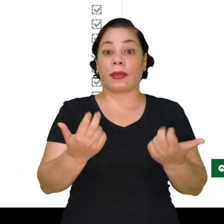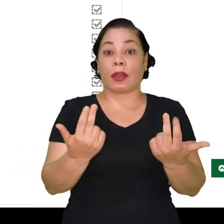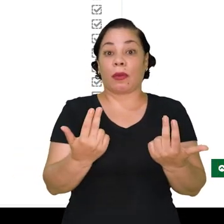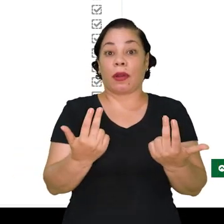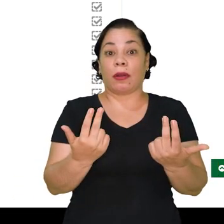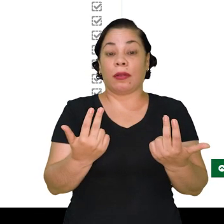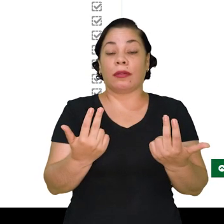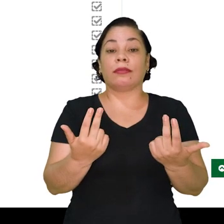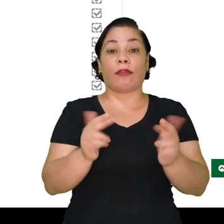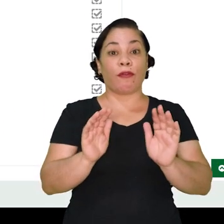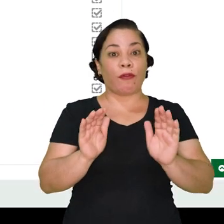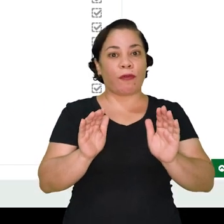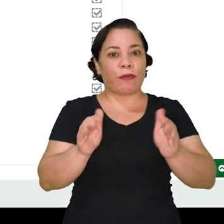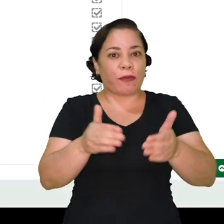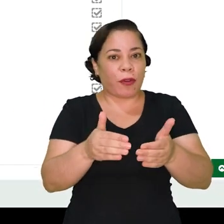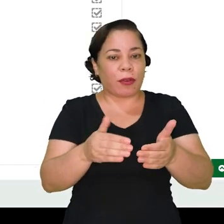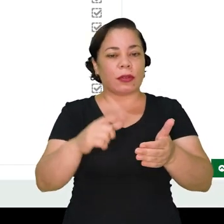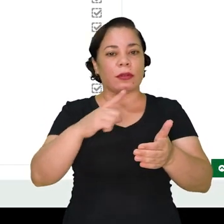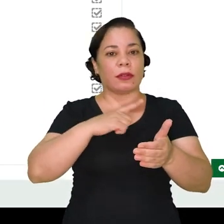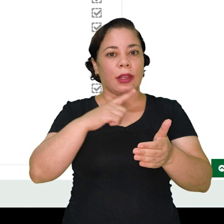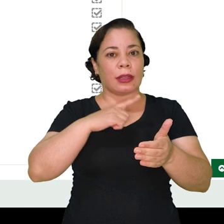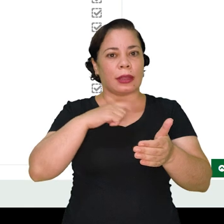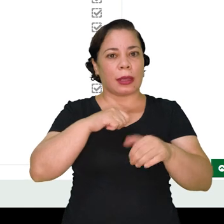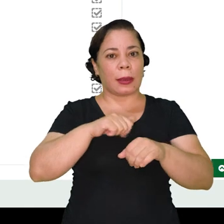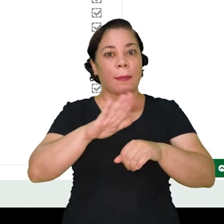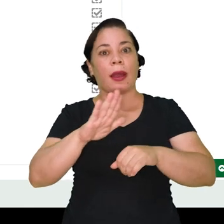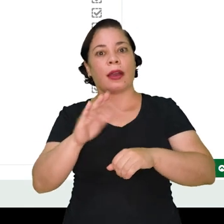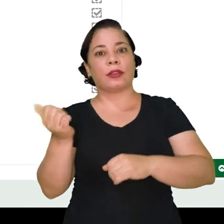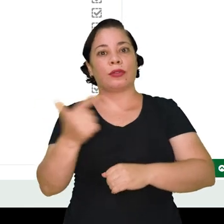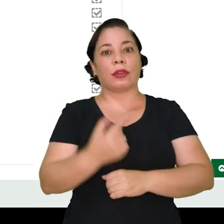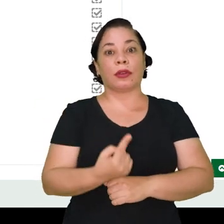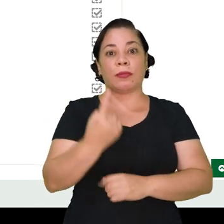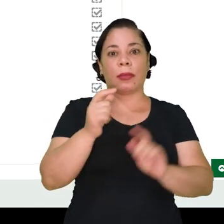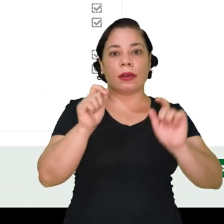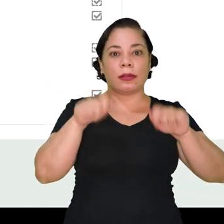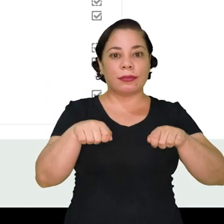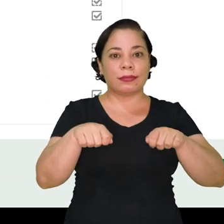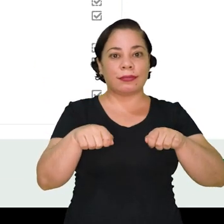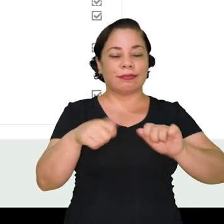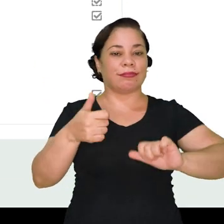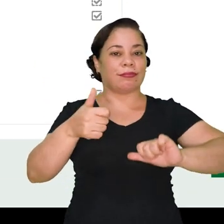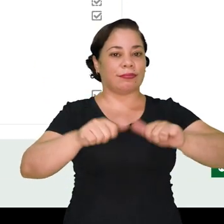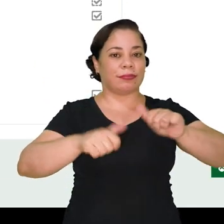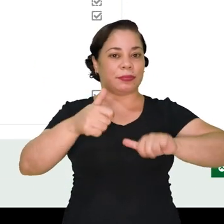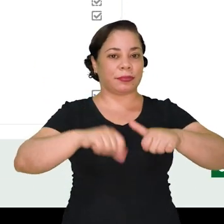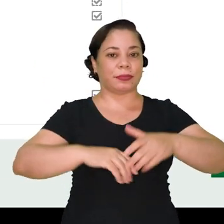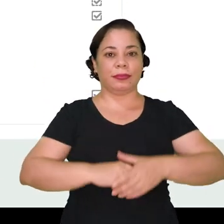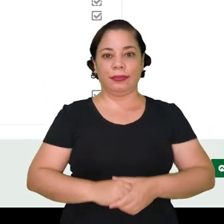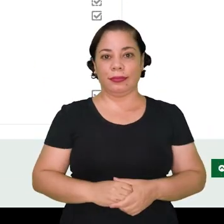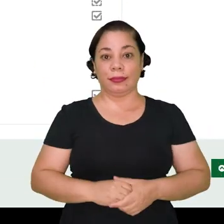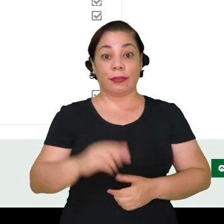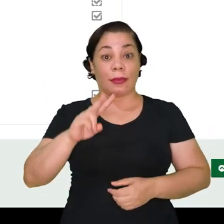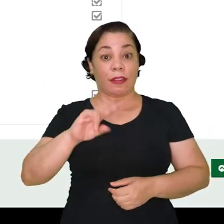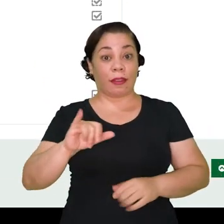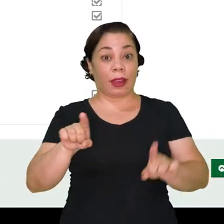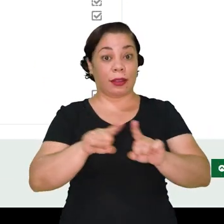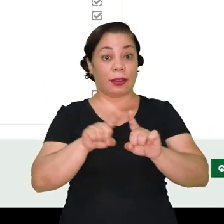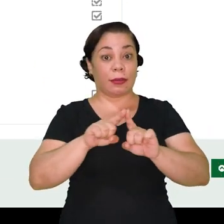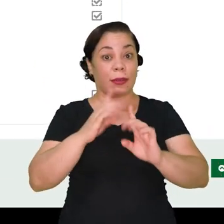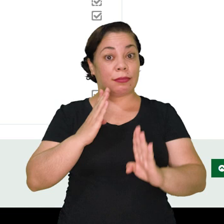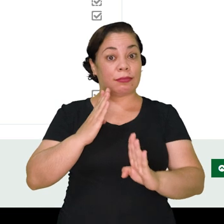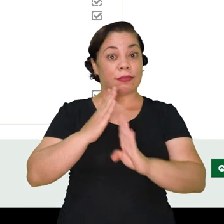forma, acontece com o fórum também, existe mais de uma possibilidade de avaliação. Também vai